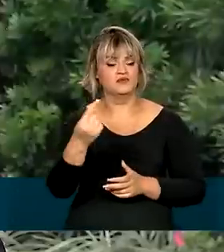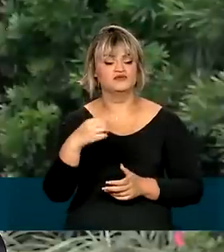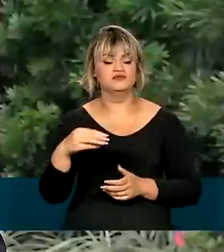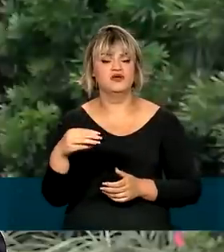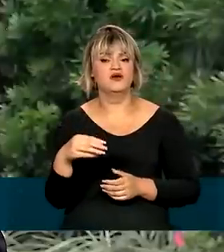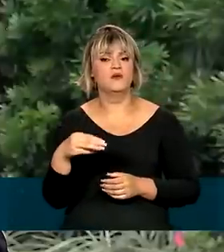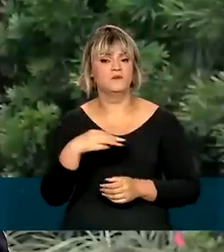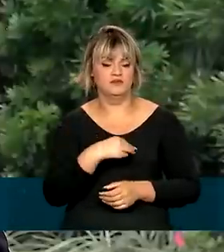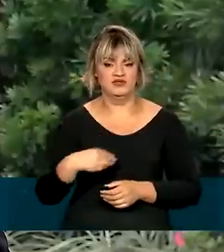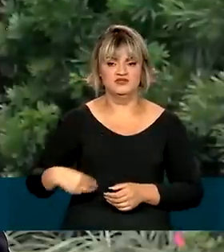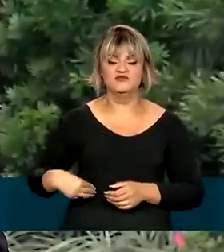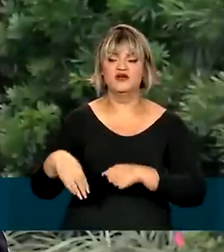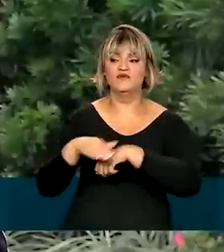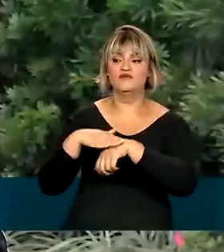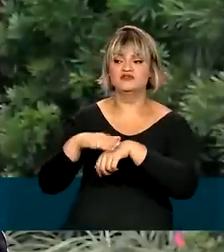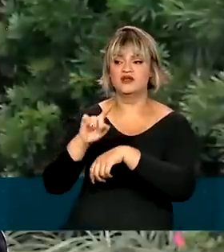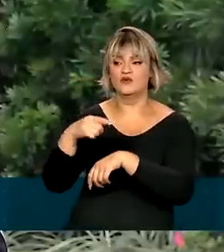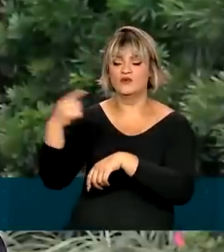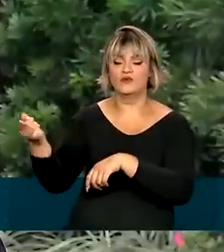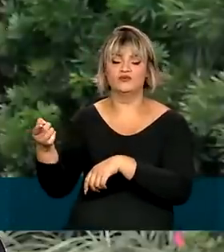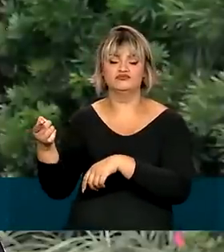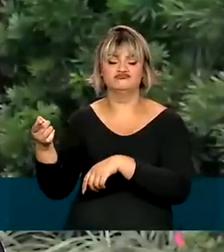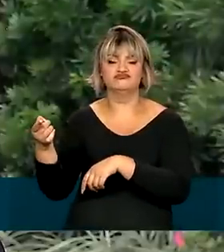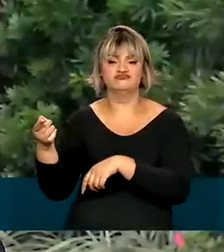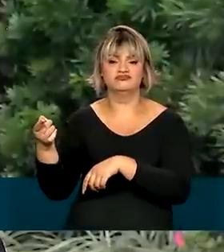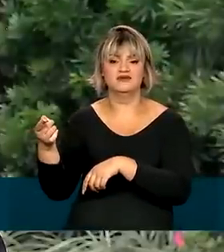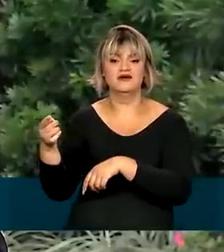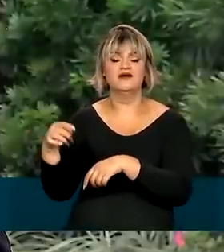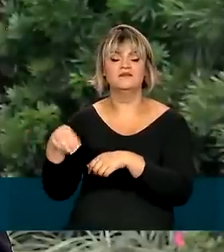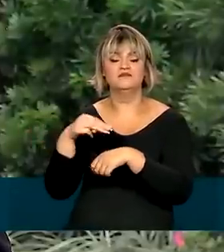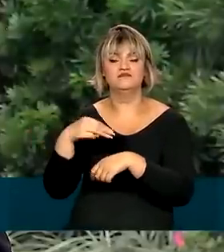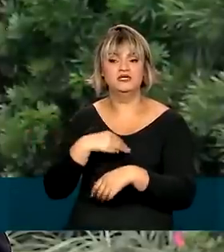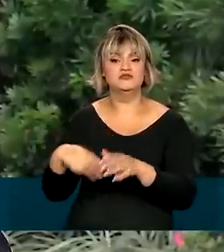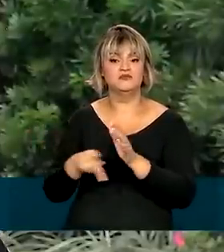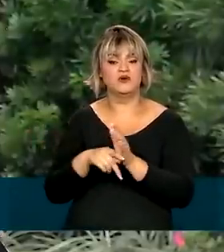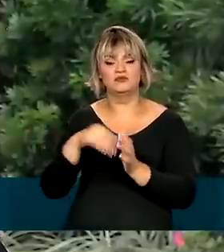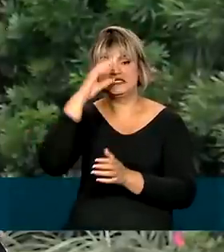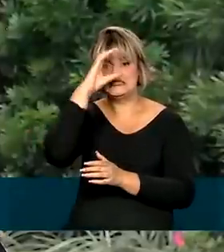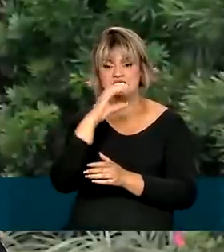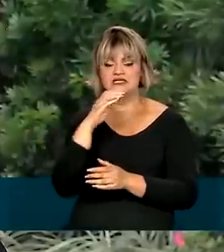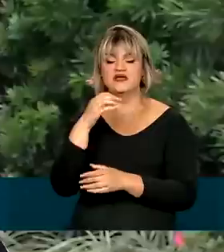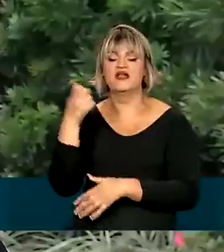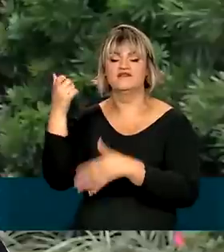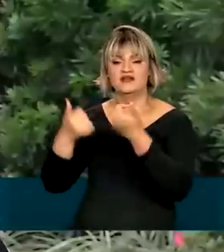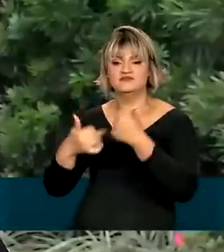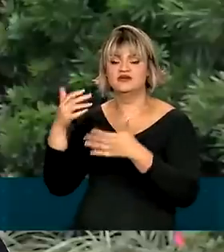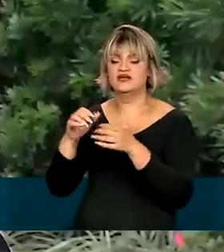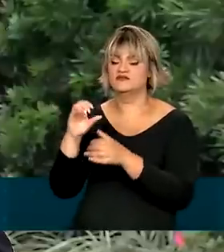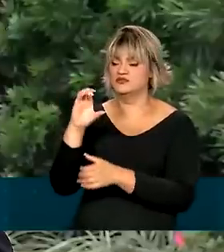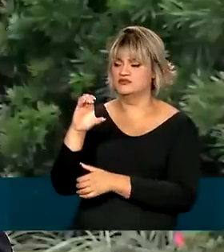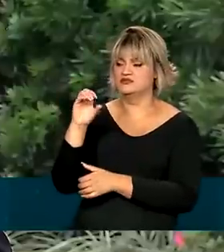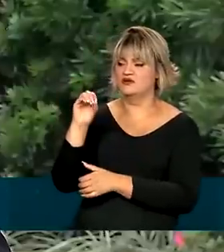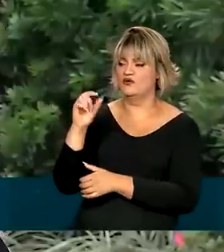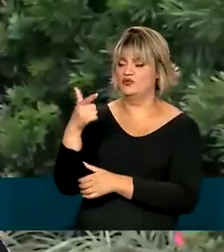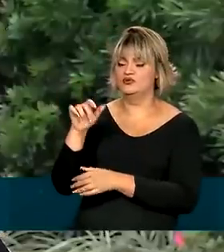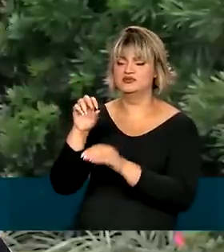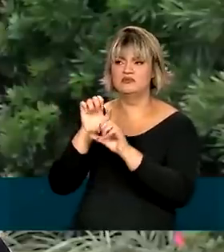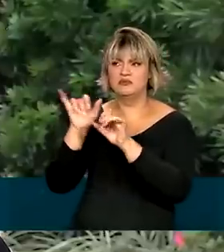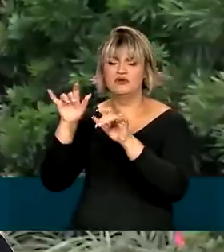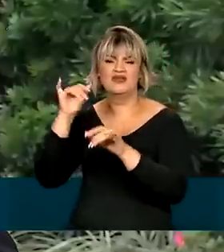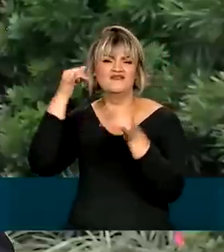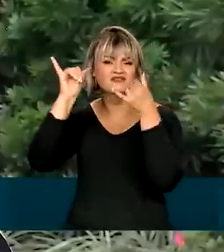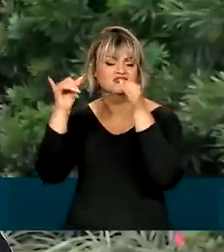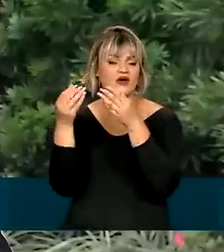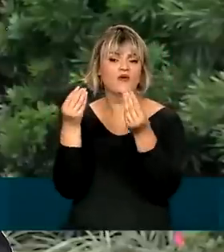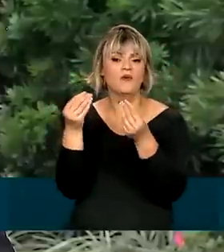do Meio Ambiente recebe o ministro Ronaldo Bento, o ministro da Cidadania. E a conversa vai ser sobre descarbonização e sustentabilidade